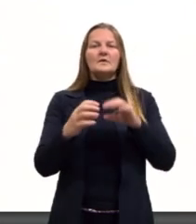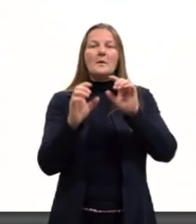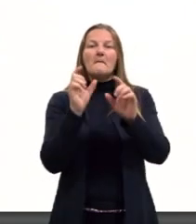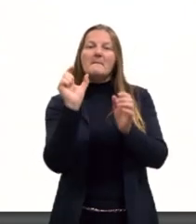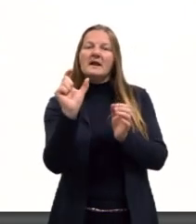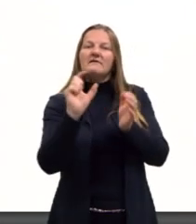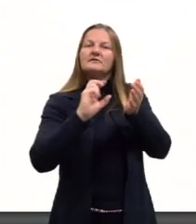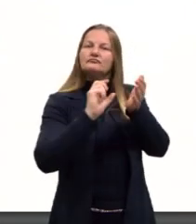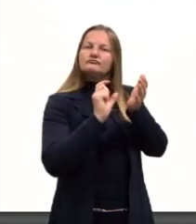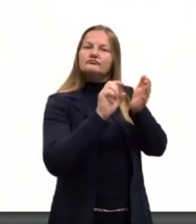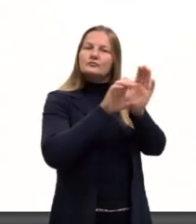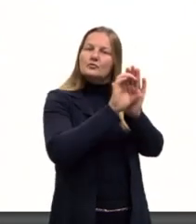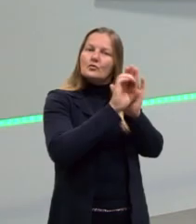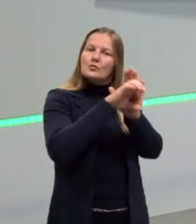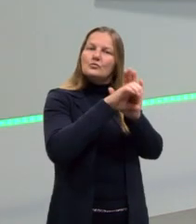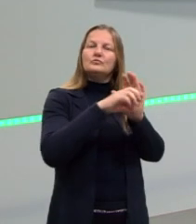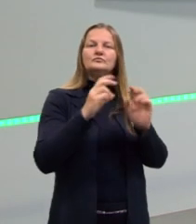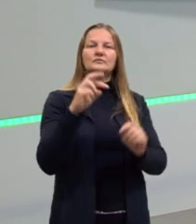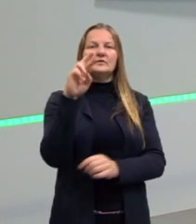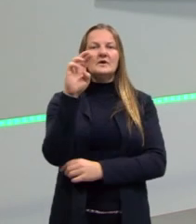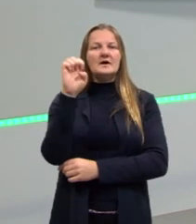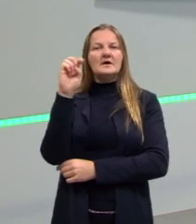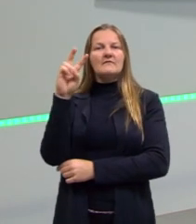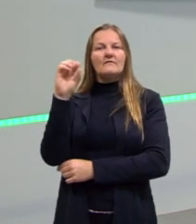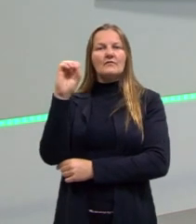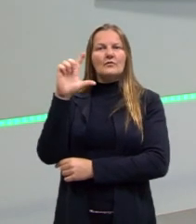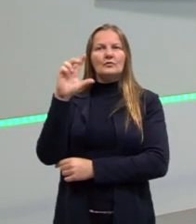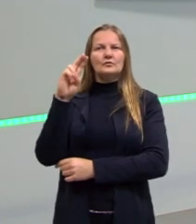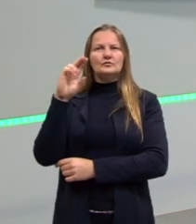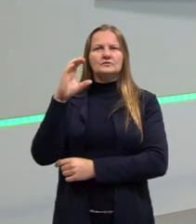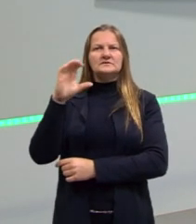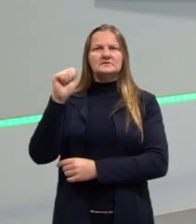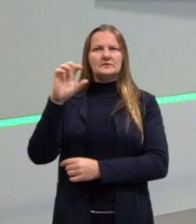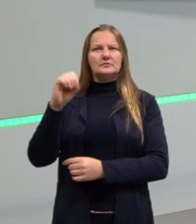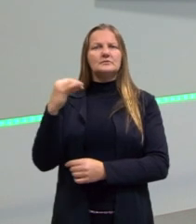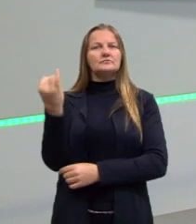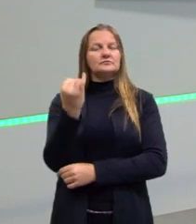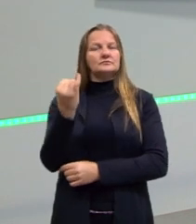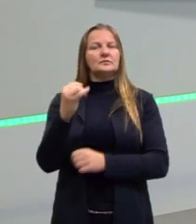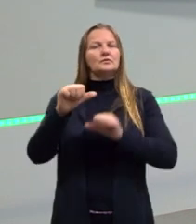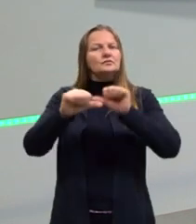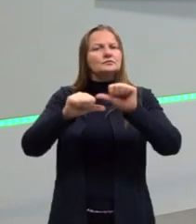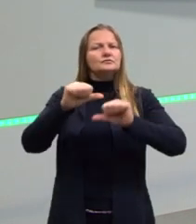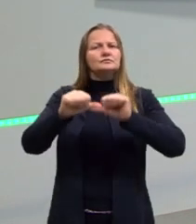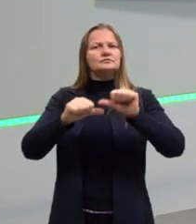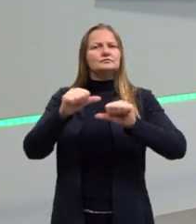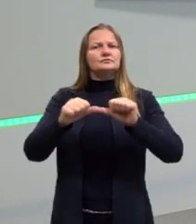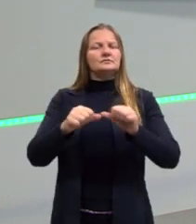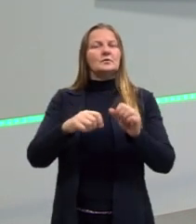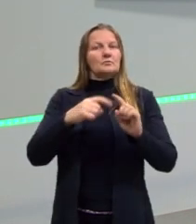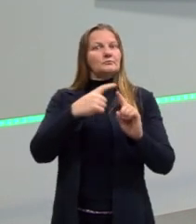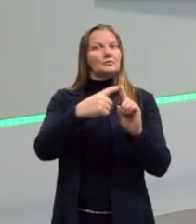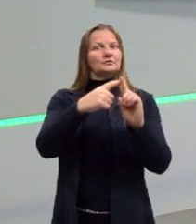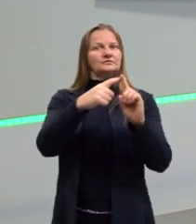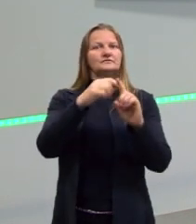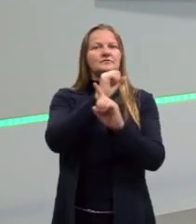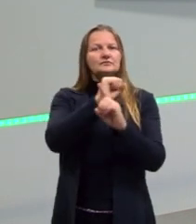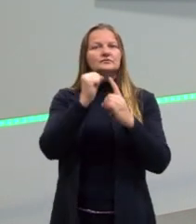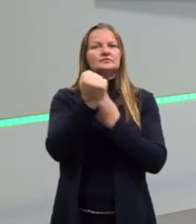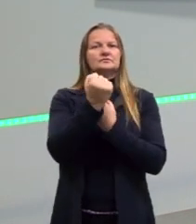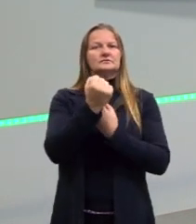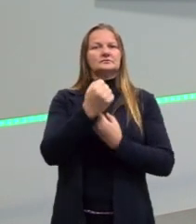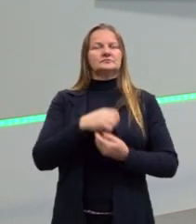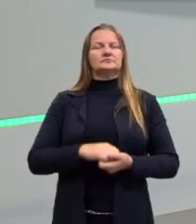palavra, desse conceito, revolução é conceito muito importante, é esse, de uma transformação positiva na